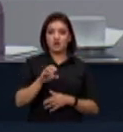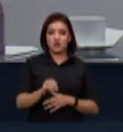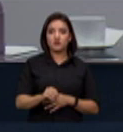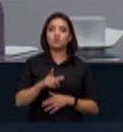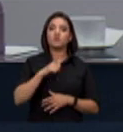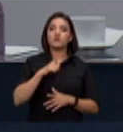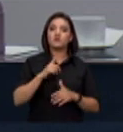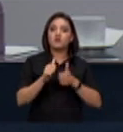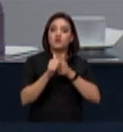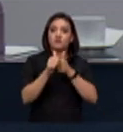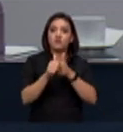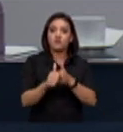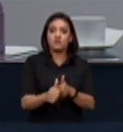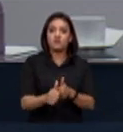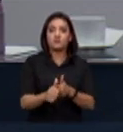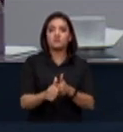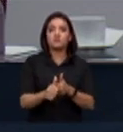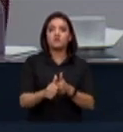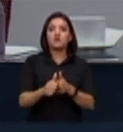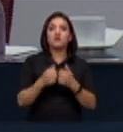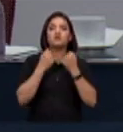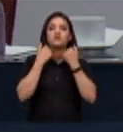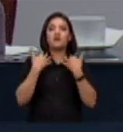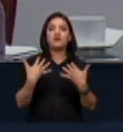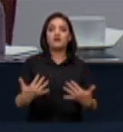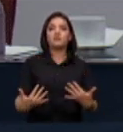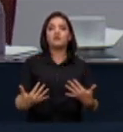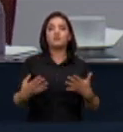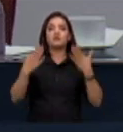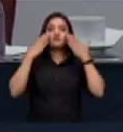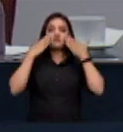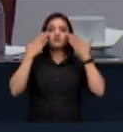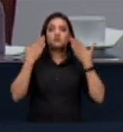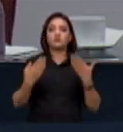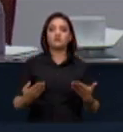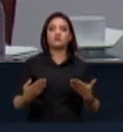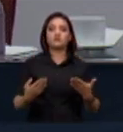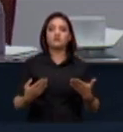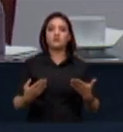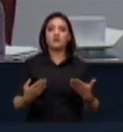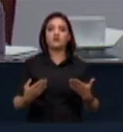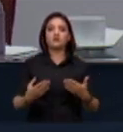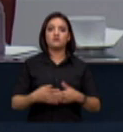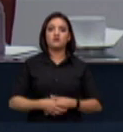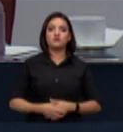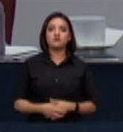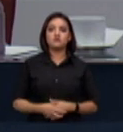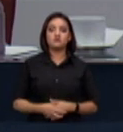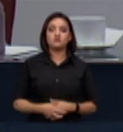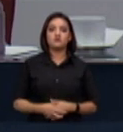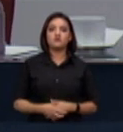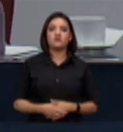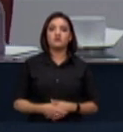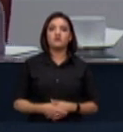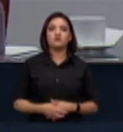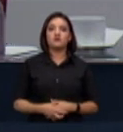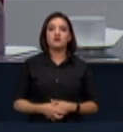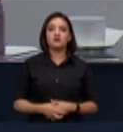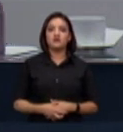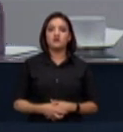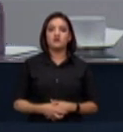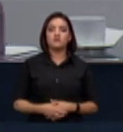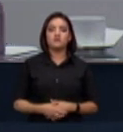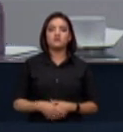acompanhou toda a audiência pública nos seus quatro segmentos e que se